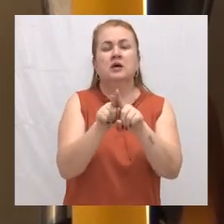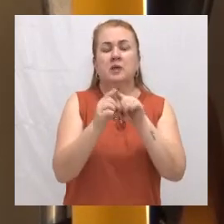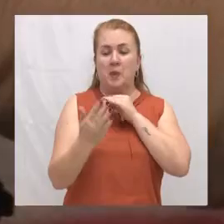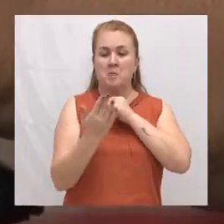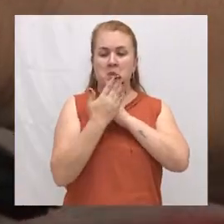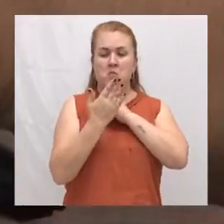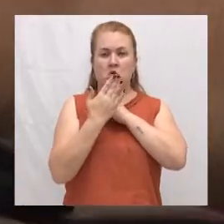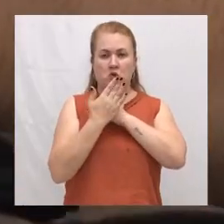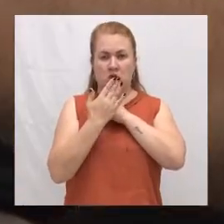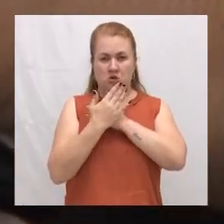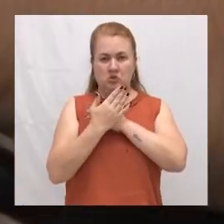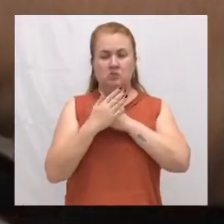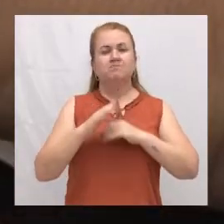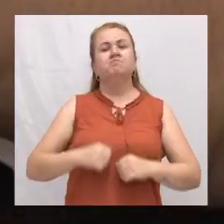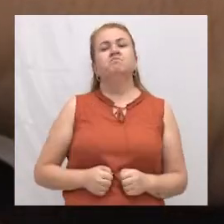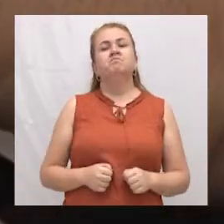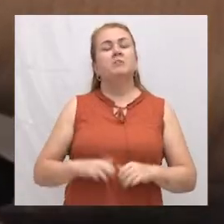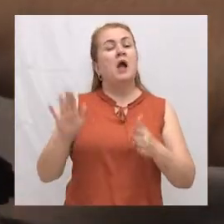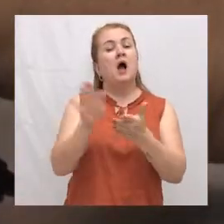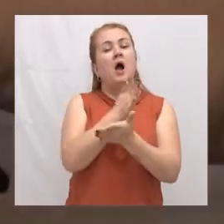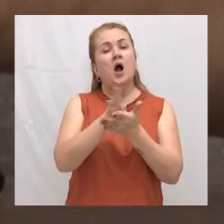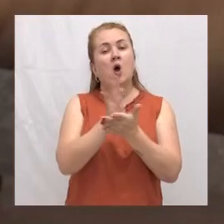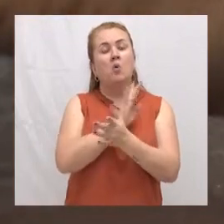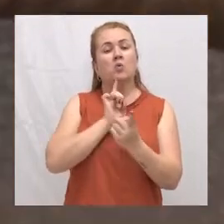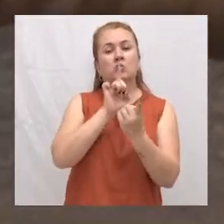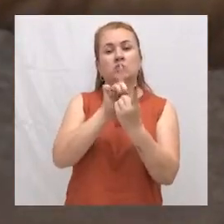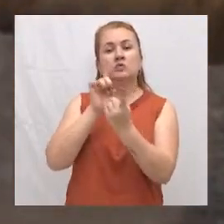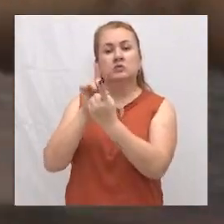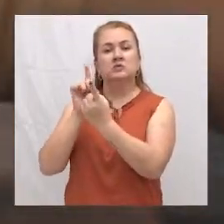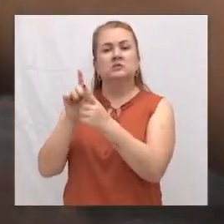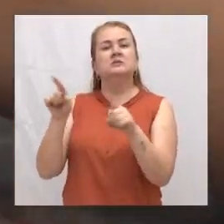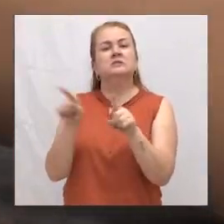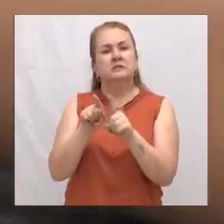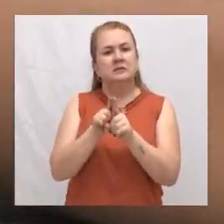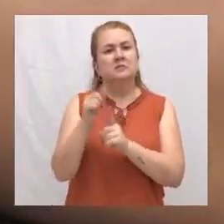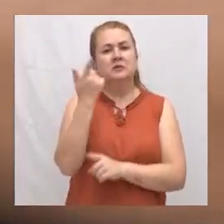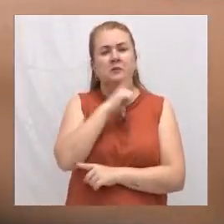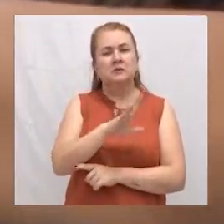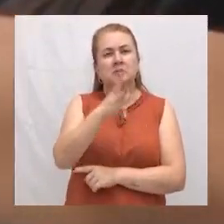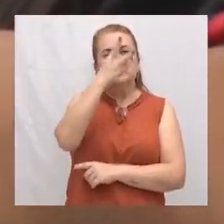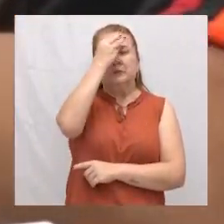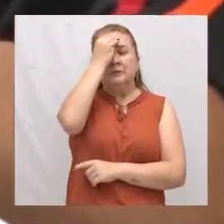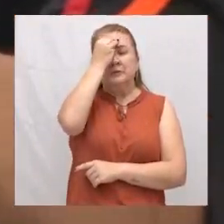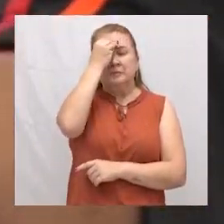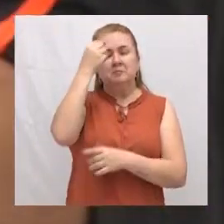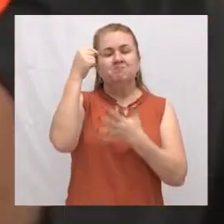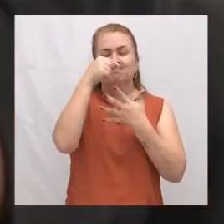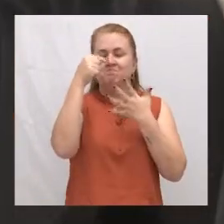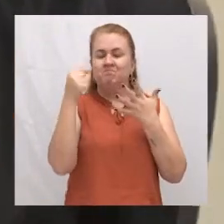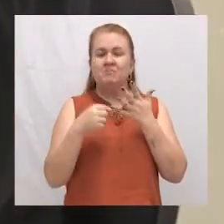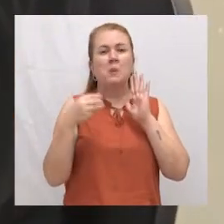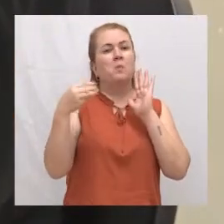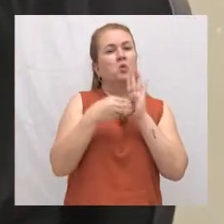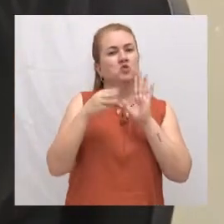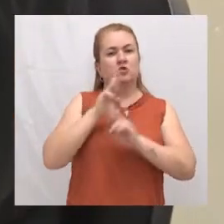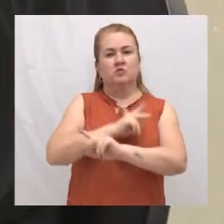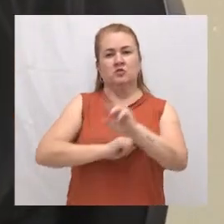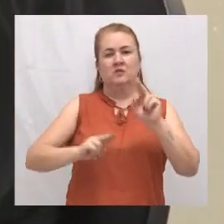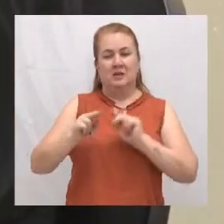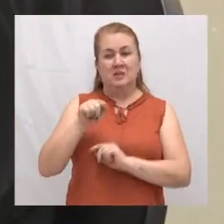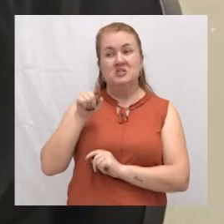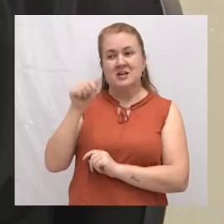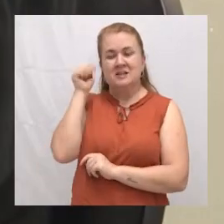ao mesmo tempo. Alguns atendimentos marcam também os atendentes, por motivos diversos. Cristiane relembrou situação